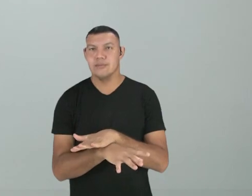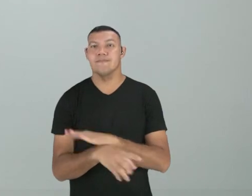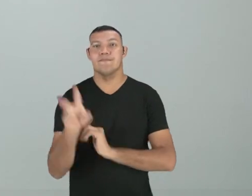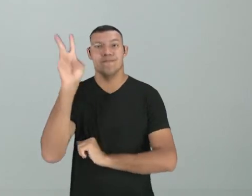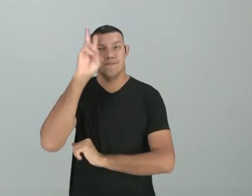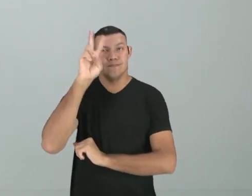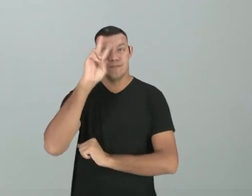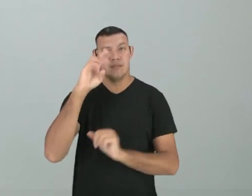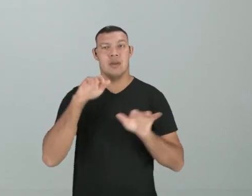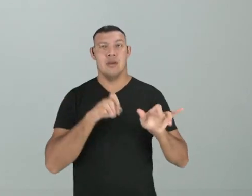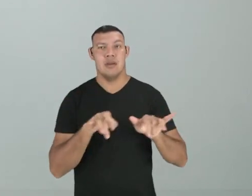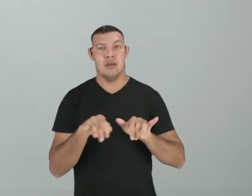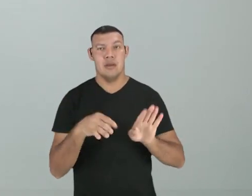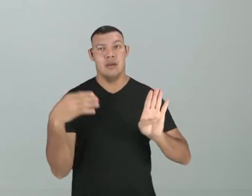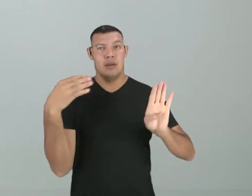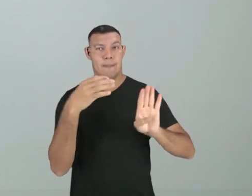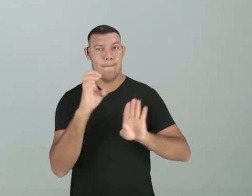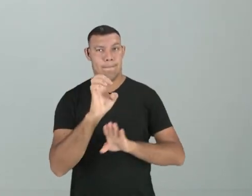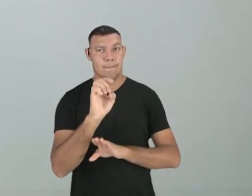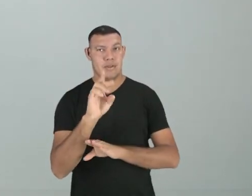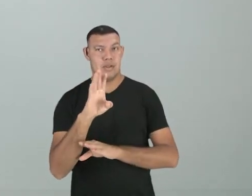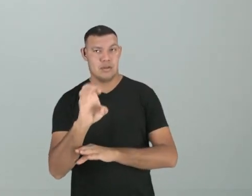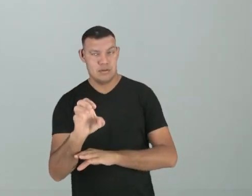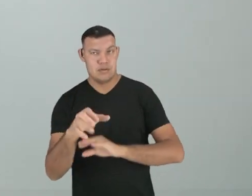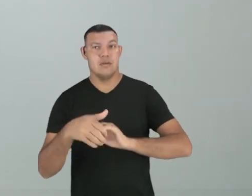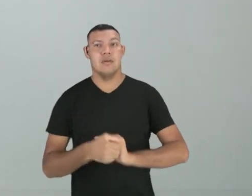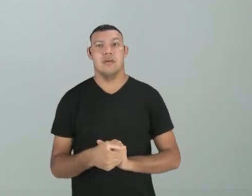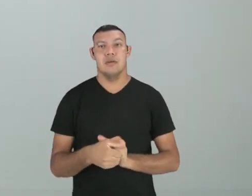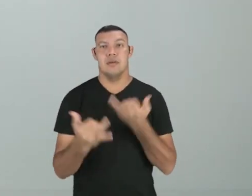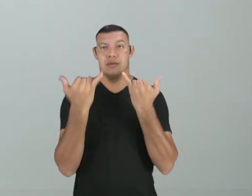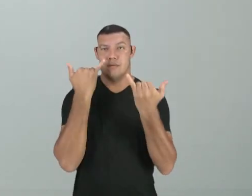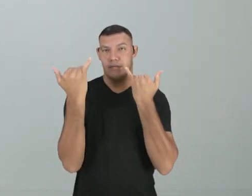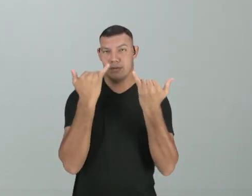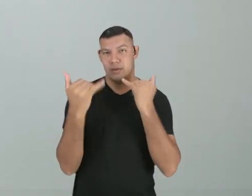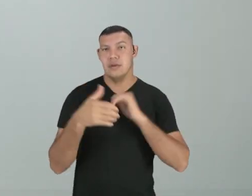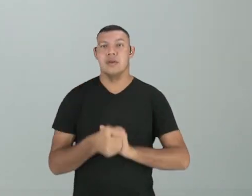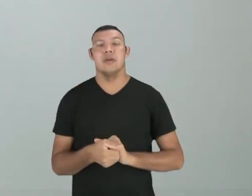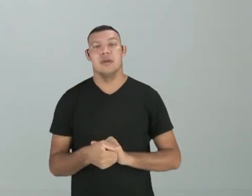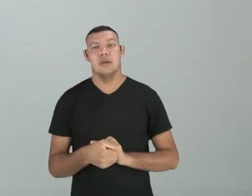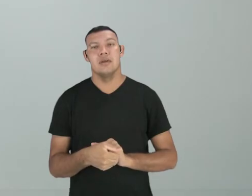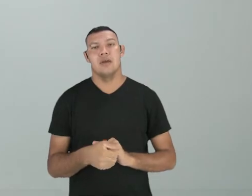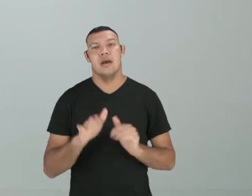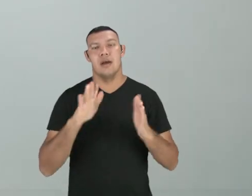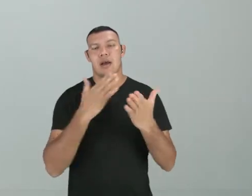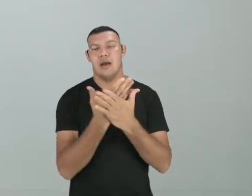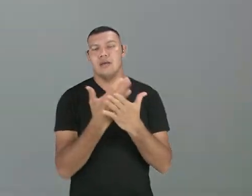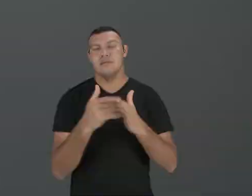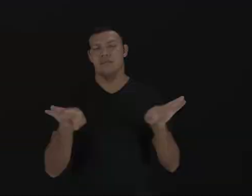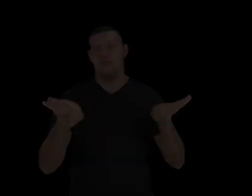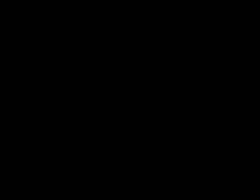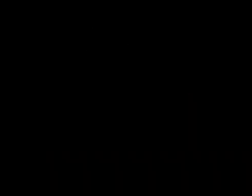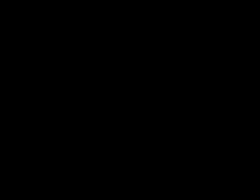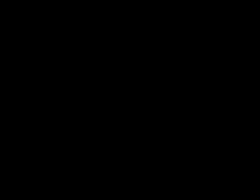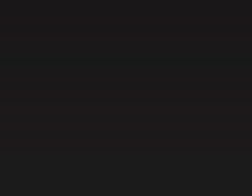esqueçam de acessar a plataforma Eduque para mais informações e mais aulas. Beijos da Barbie!